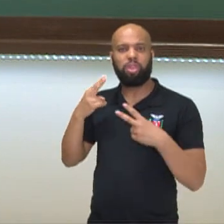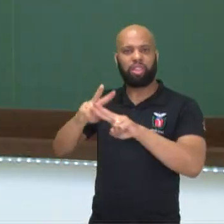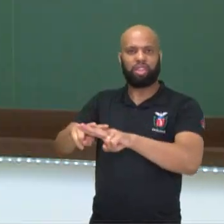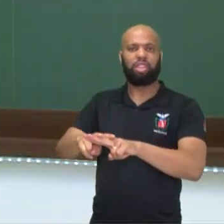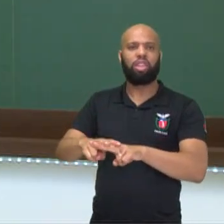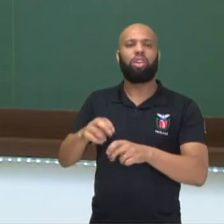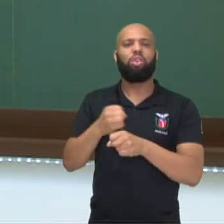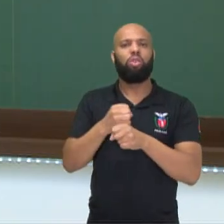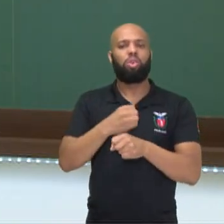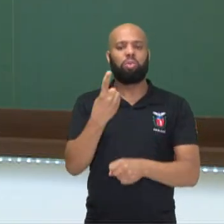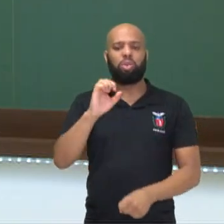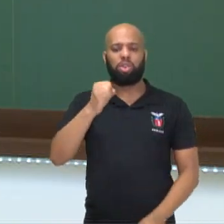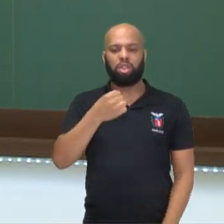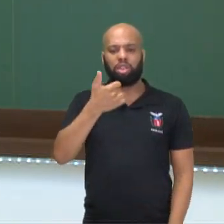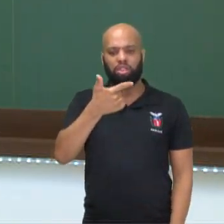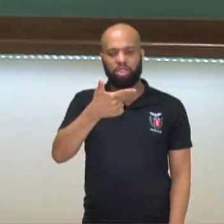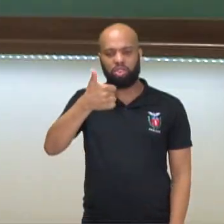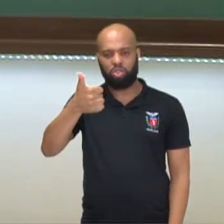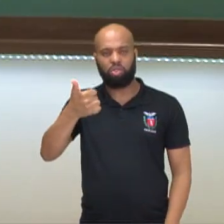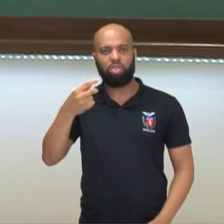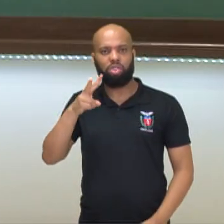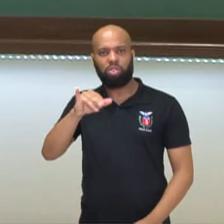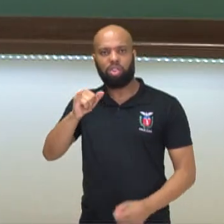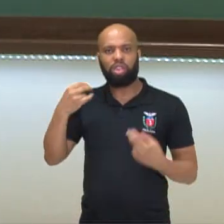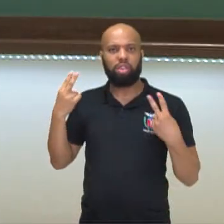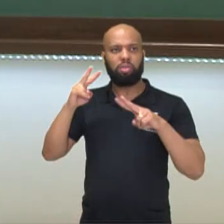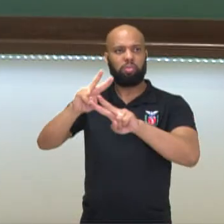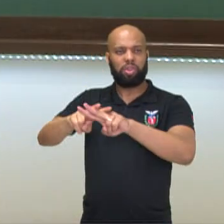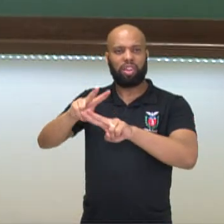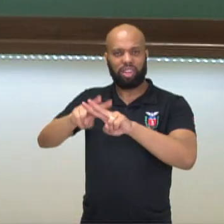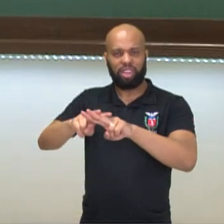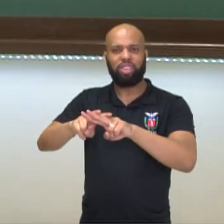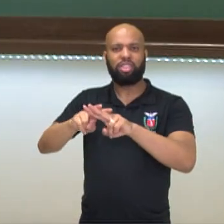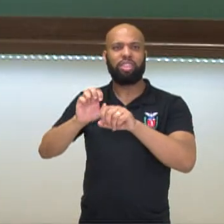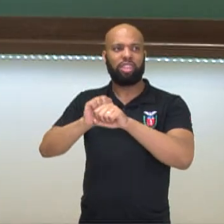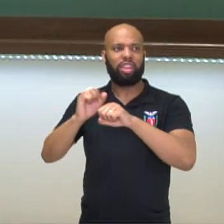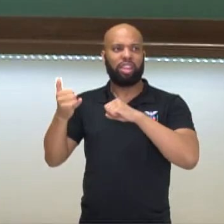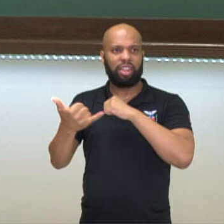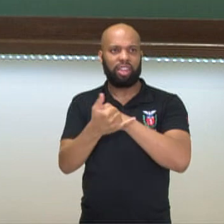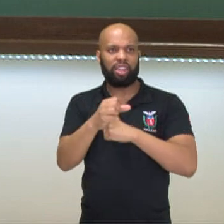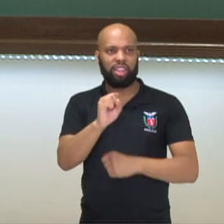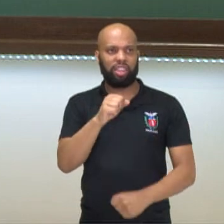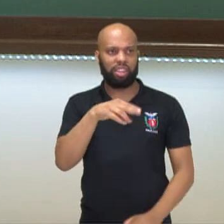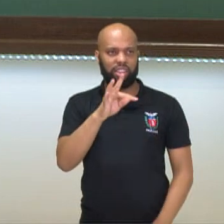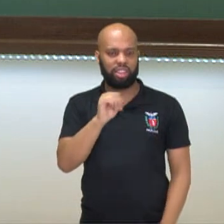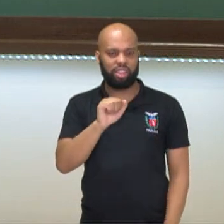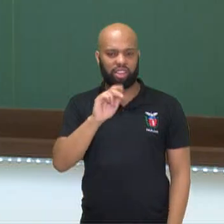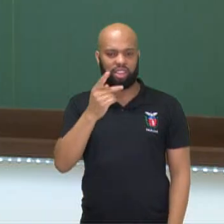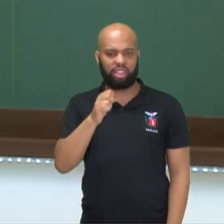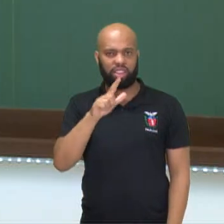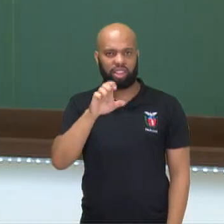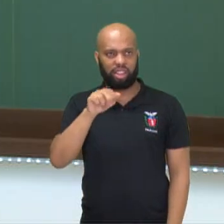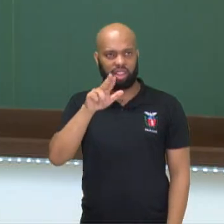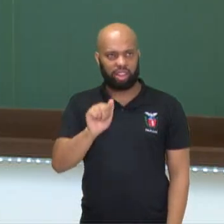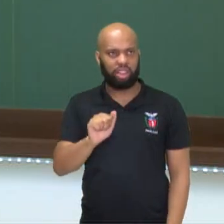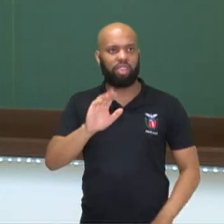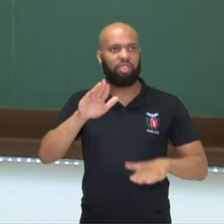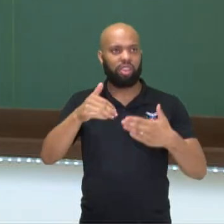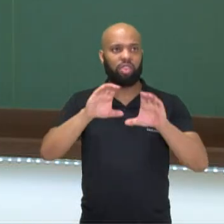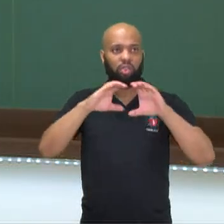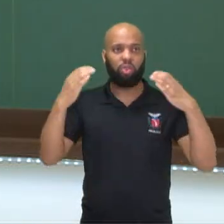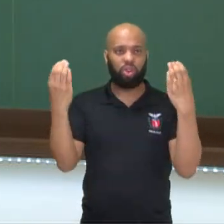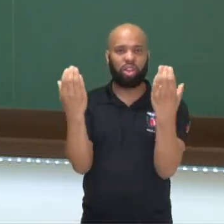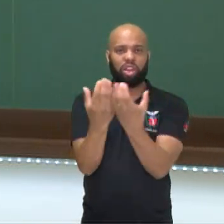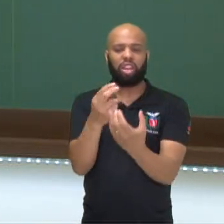1821, ele vai ser preso na Ilha de Santa Helena. As grandes potências europeias vão se juntar no Congresso de Viena